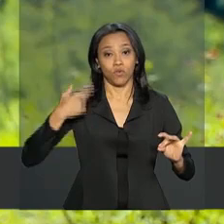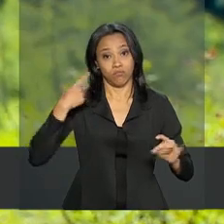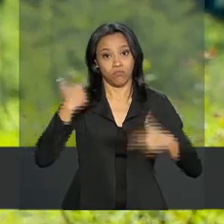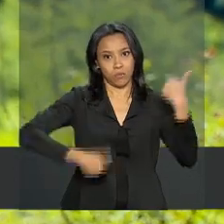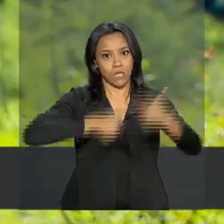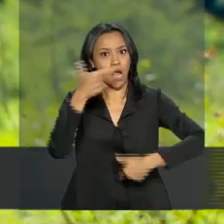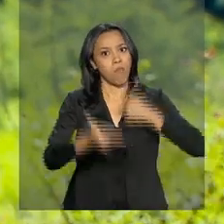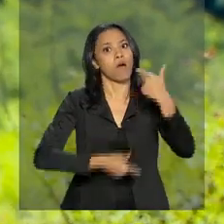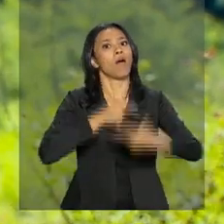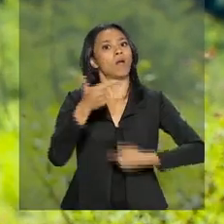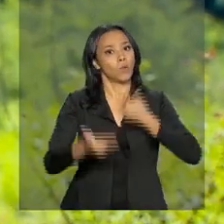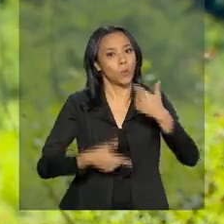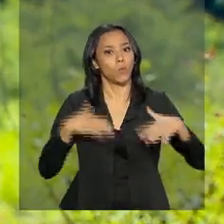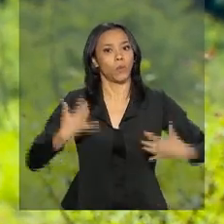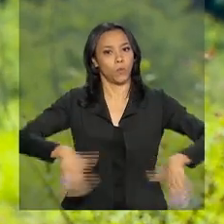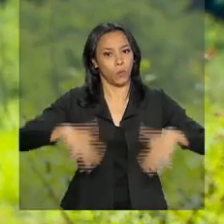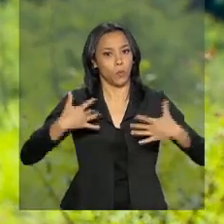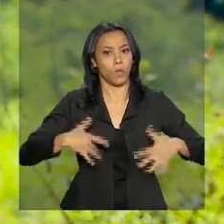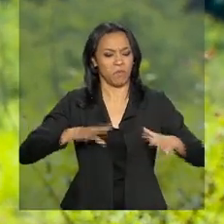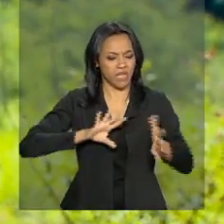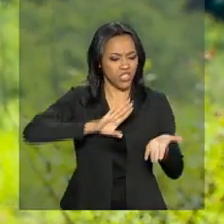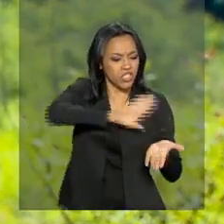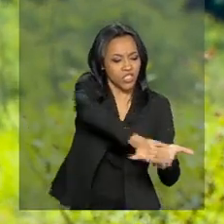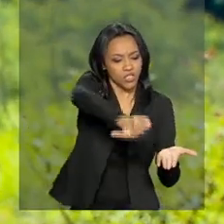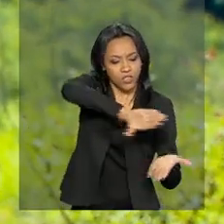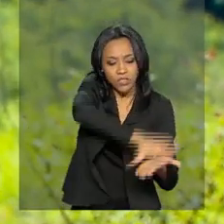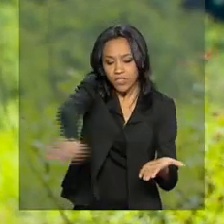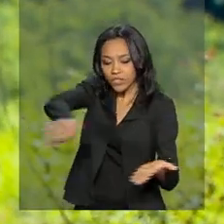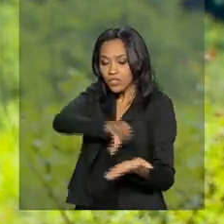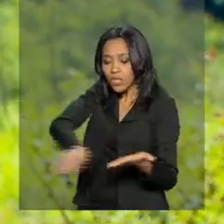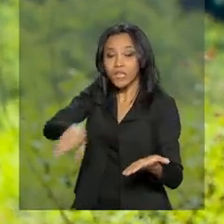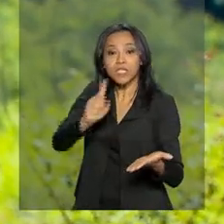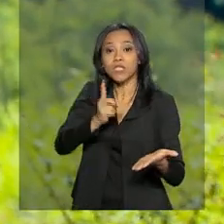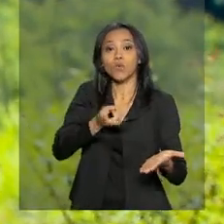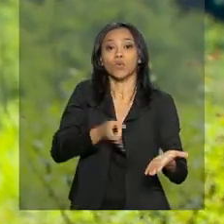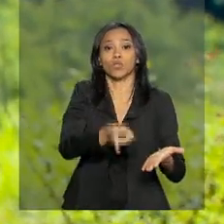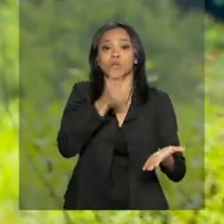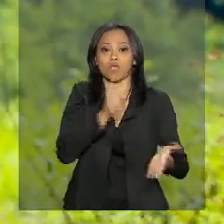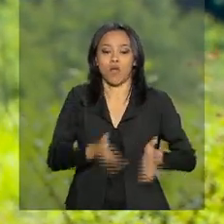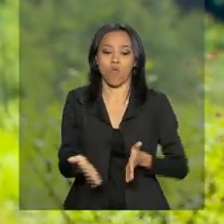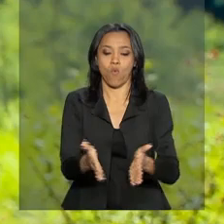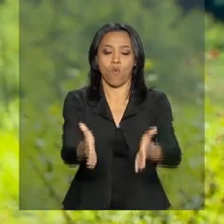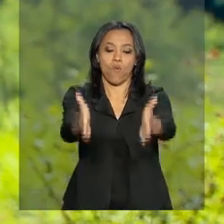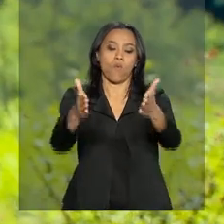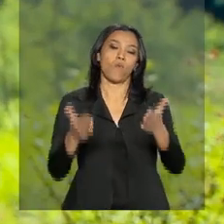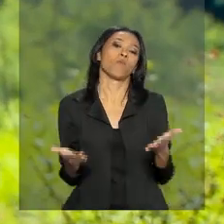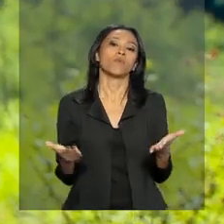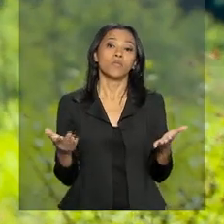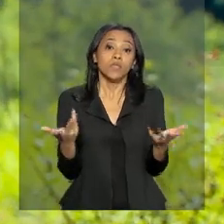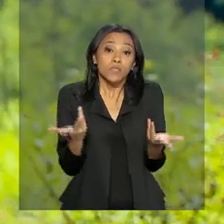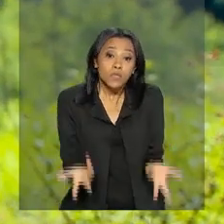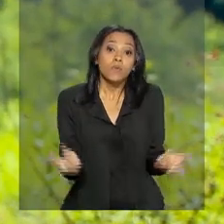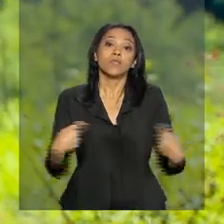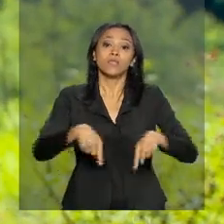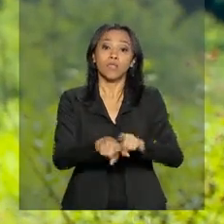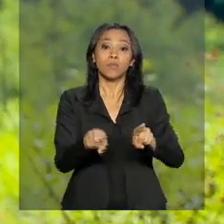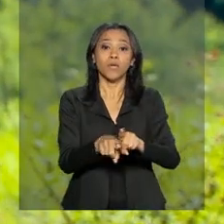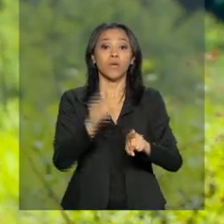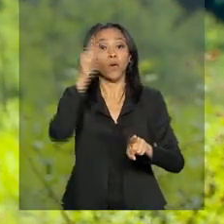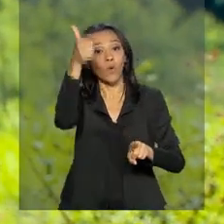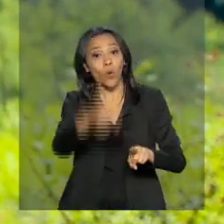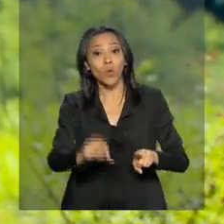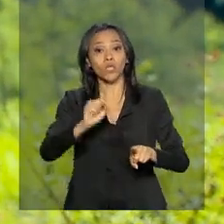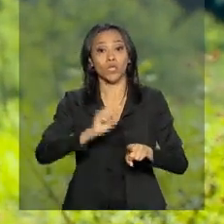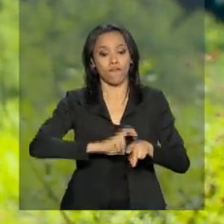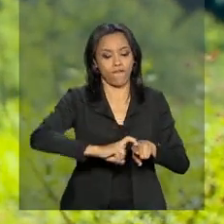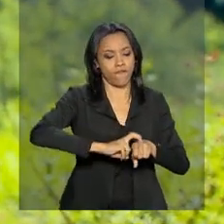para que esse rejeito deixasse de chegar ao curso d'água. Estabilizou esse rejeito. E também uma cobertura